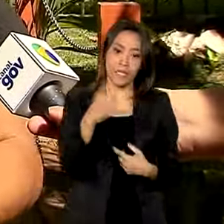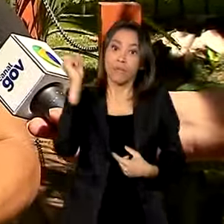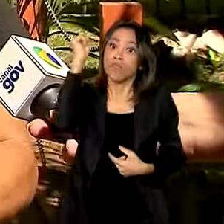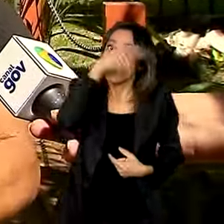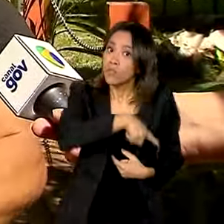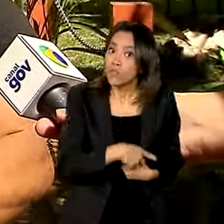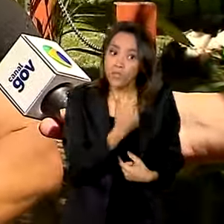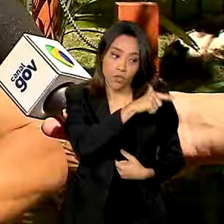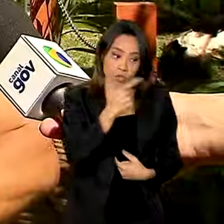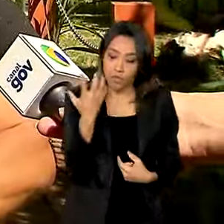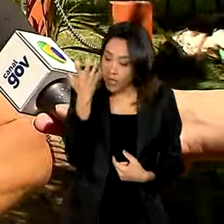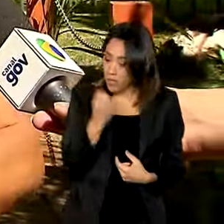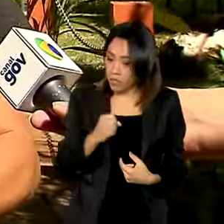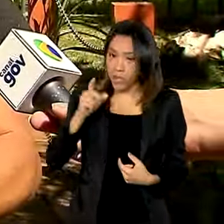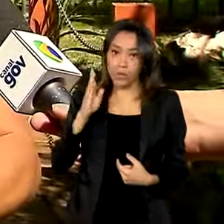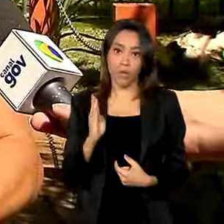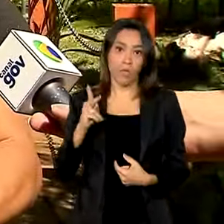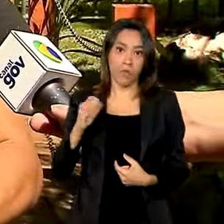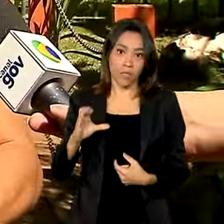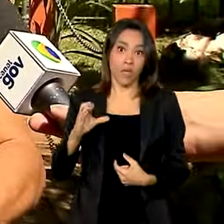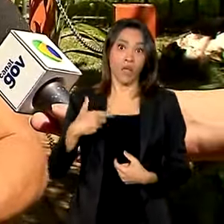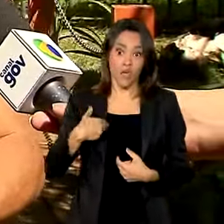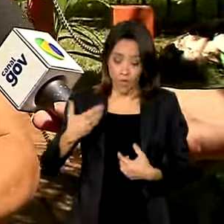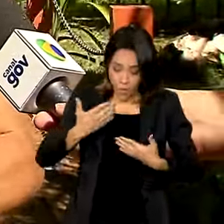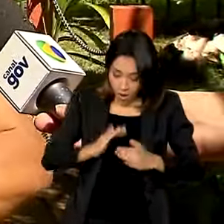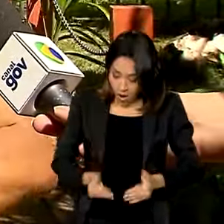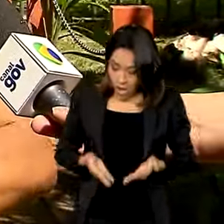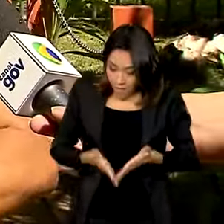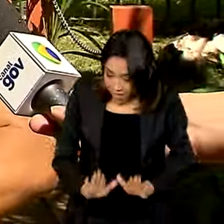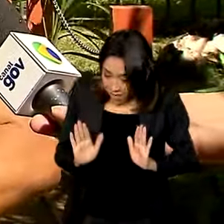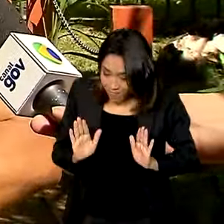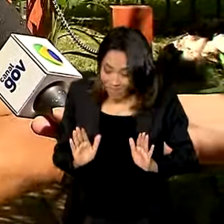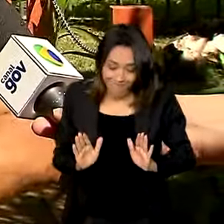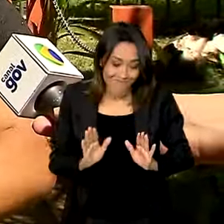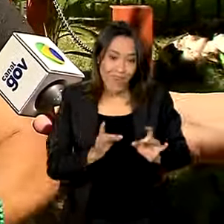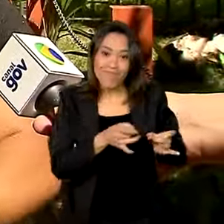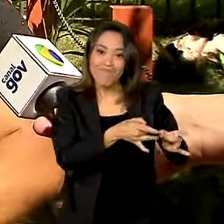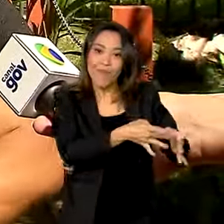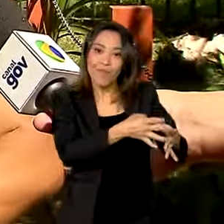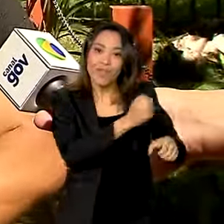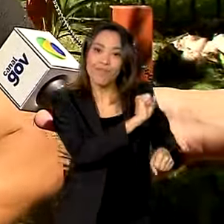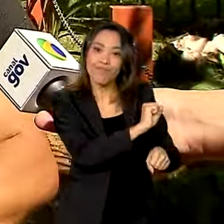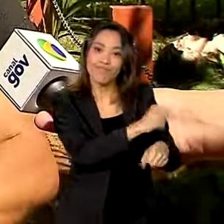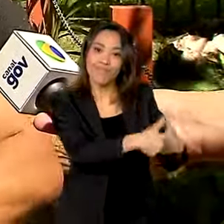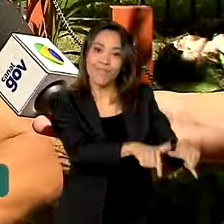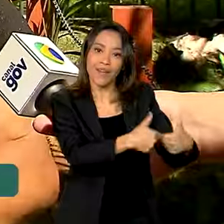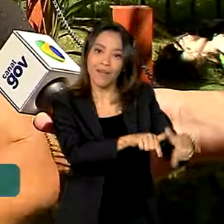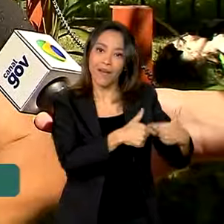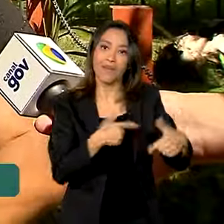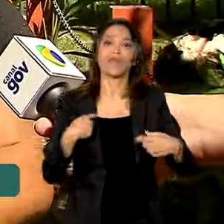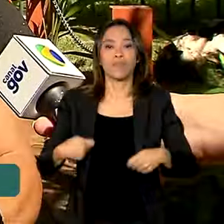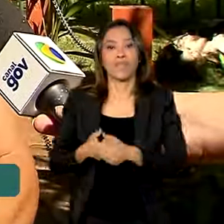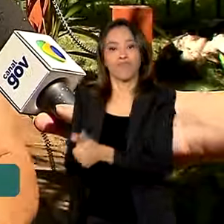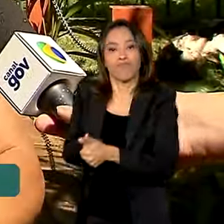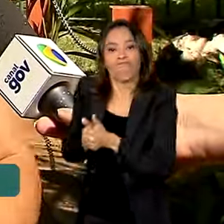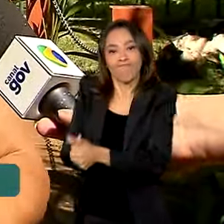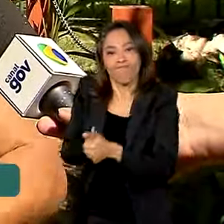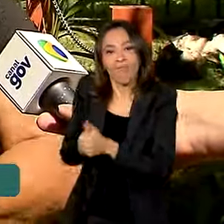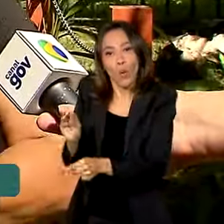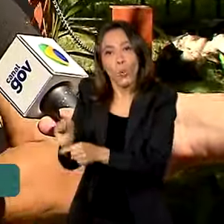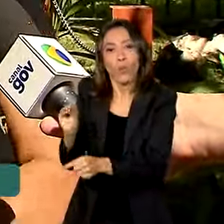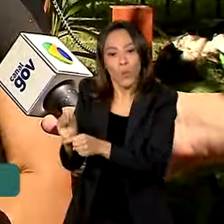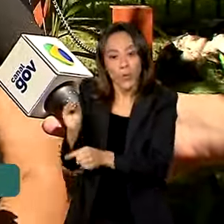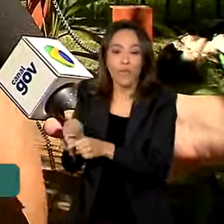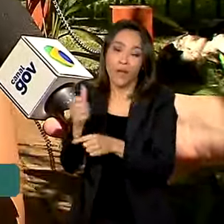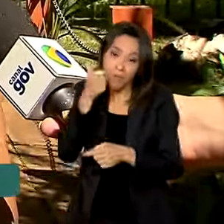porque desde quando eu ganhei ele, eu parei de trabalhar, porque tratamento completo. Sem a mãe, eu